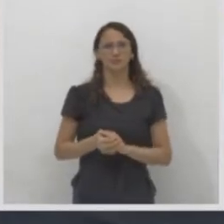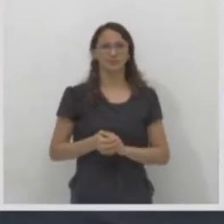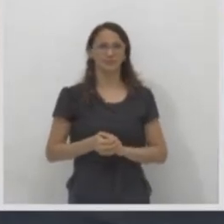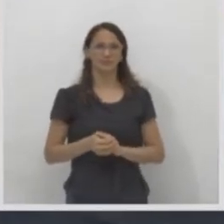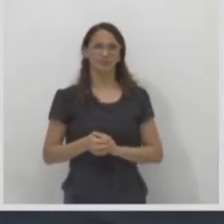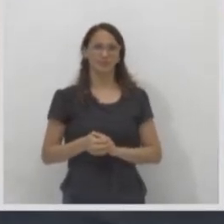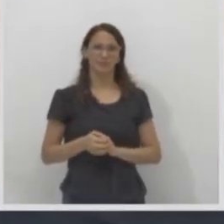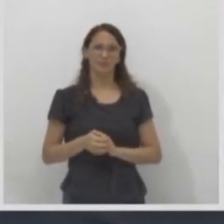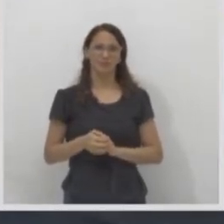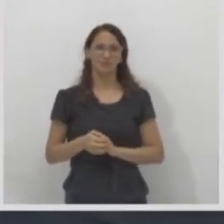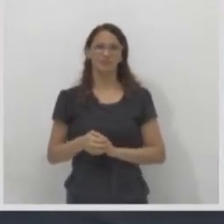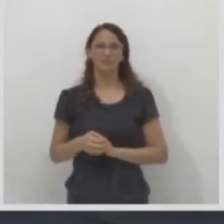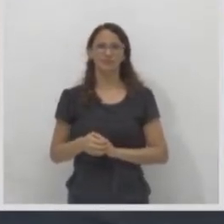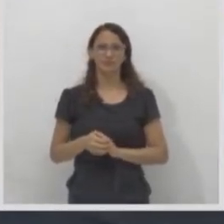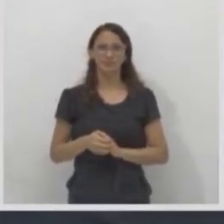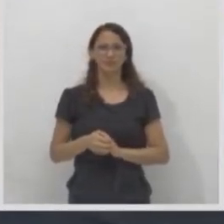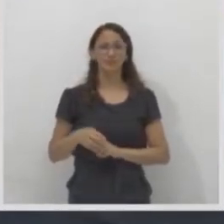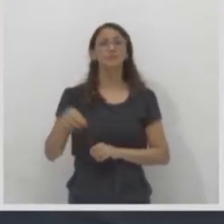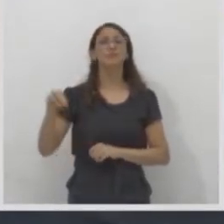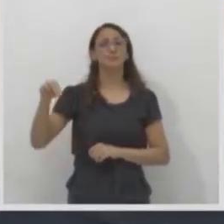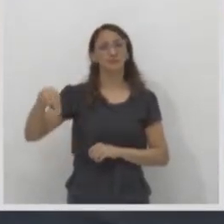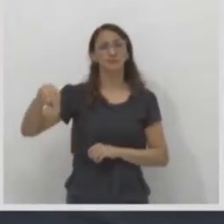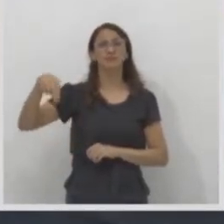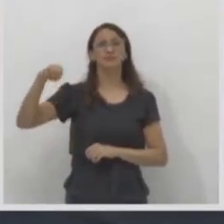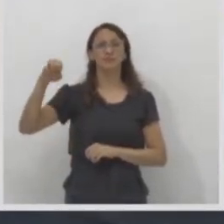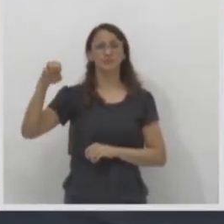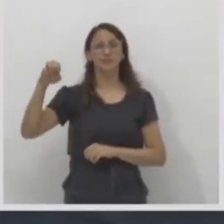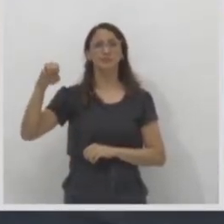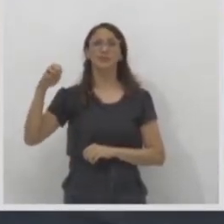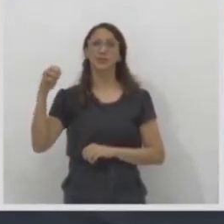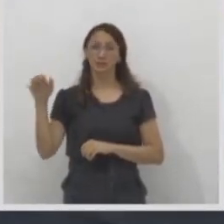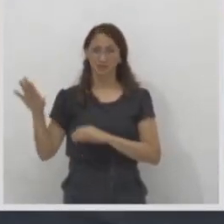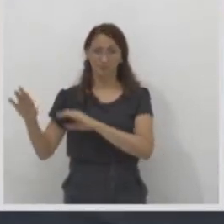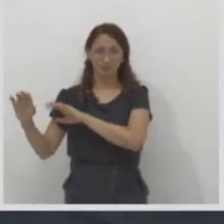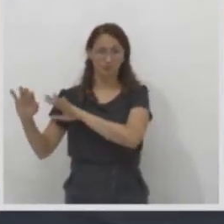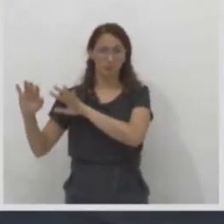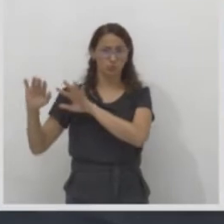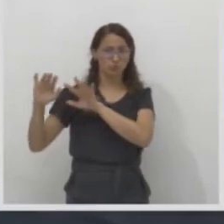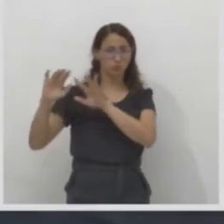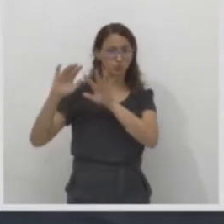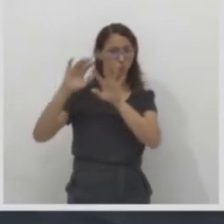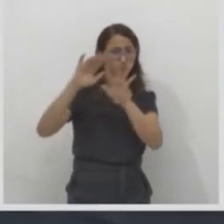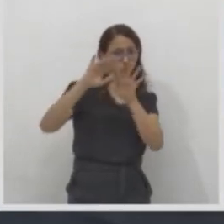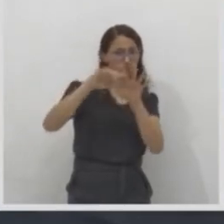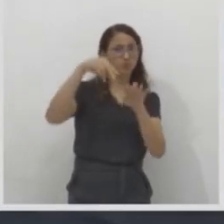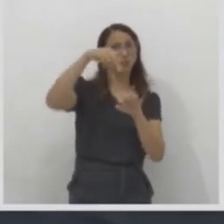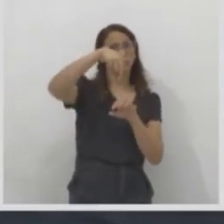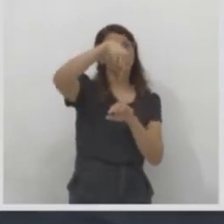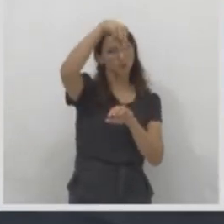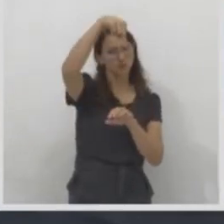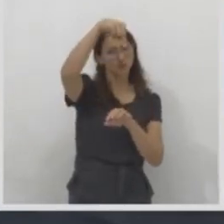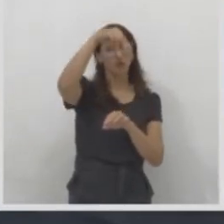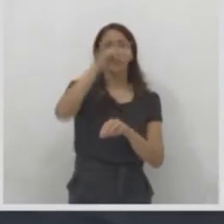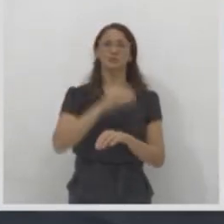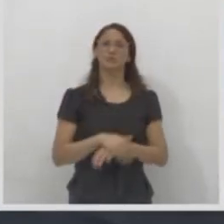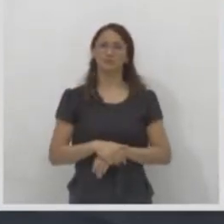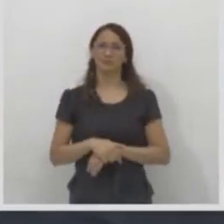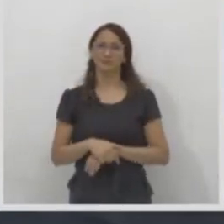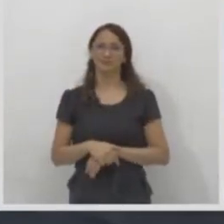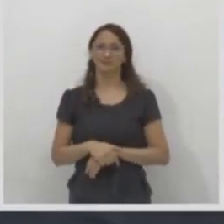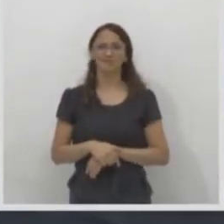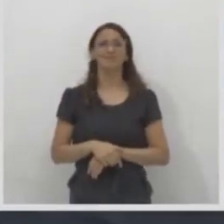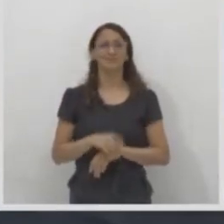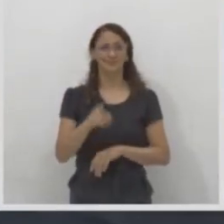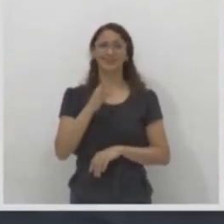oriundas do nordeste ou possuem familiares oriundos do nordeste. Tá ok?